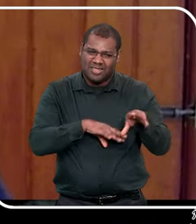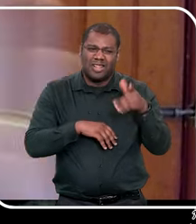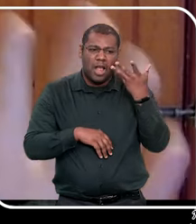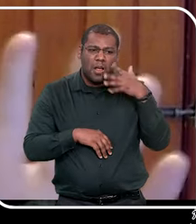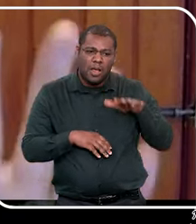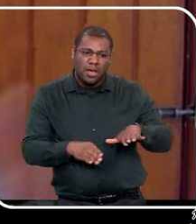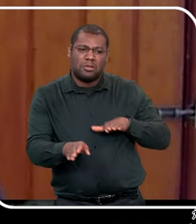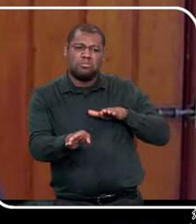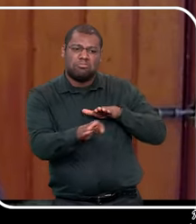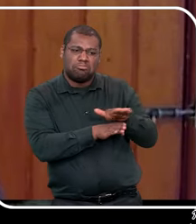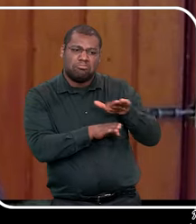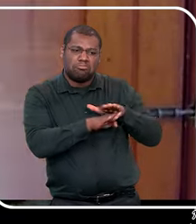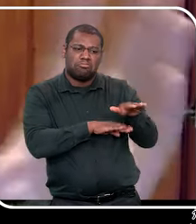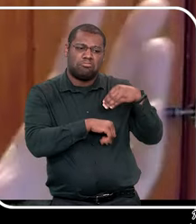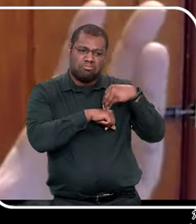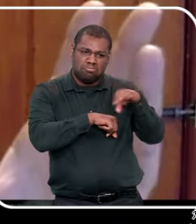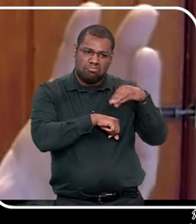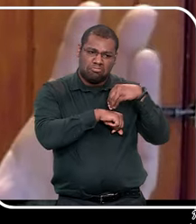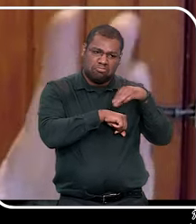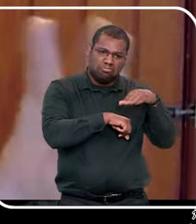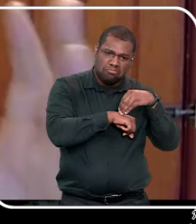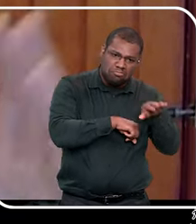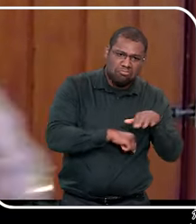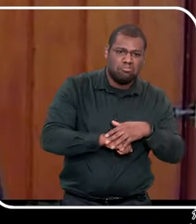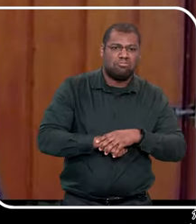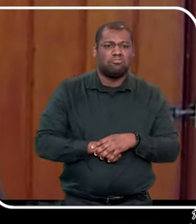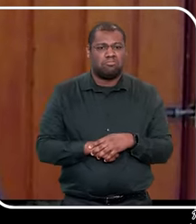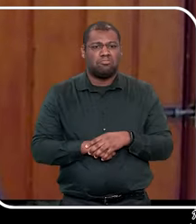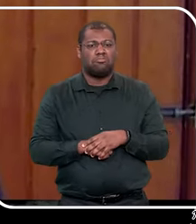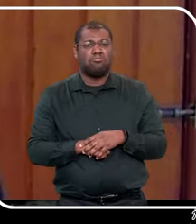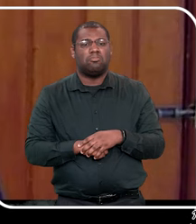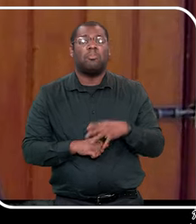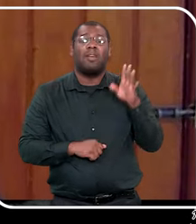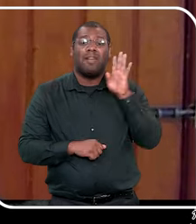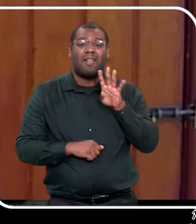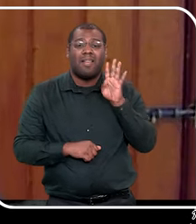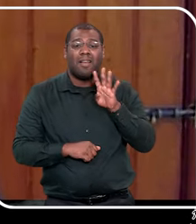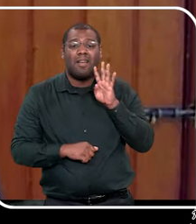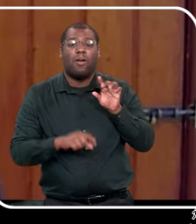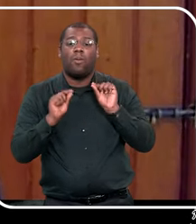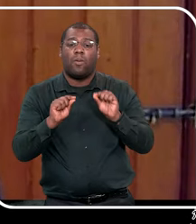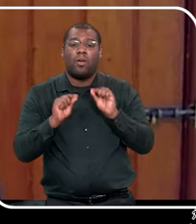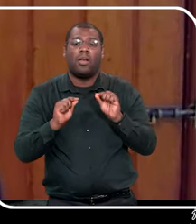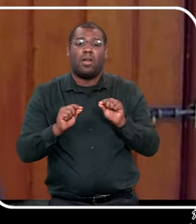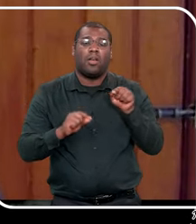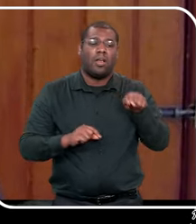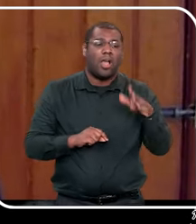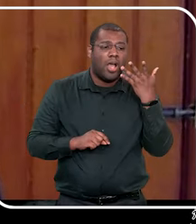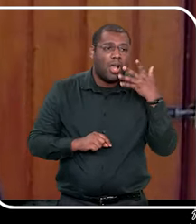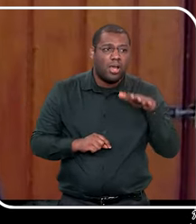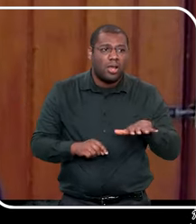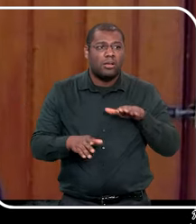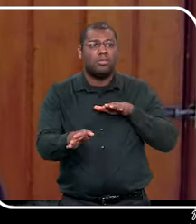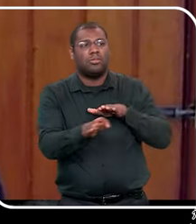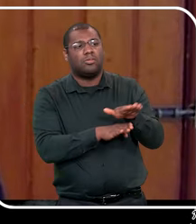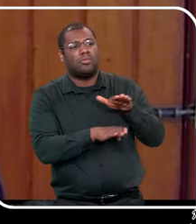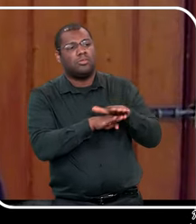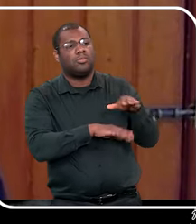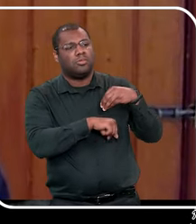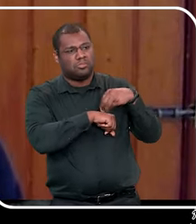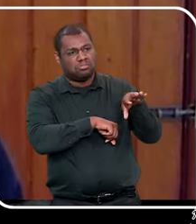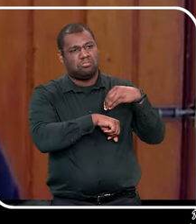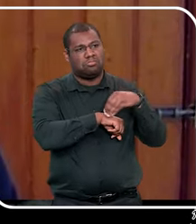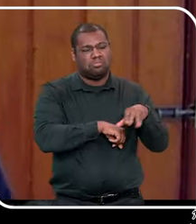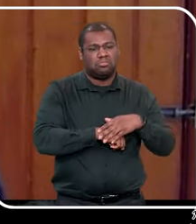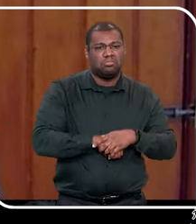existem várias maneiras de ensinar, a criatividade aqui é o limite, e várias oportunidades, eu acho que é legal a gente ensinar